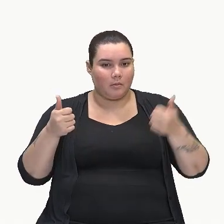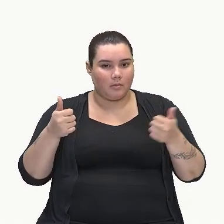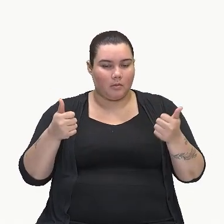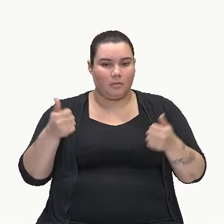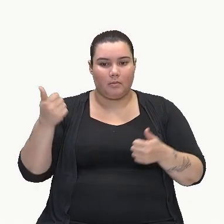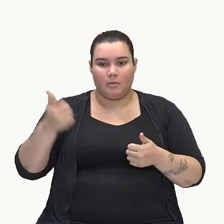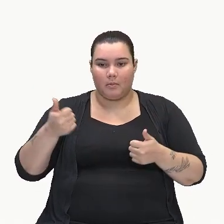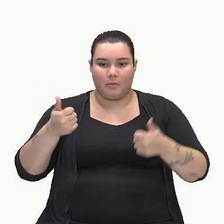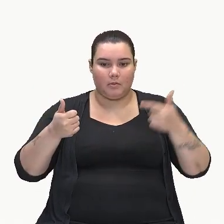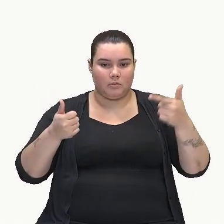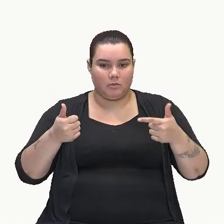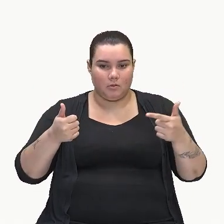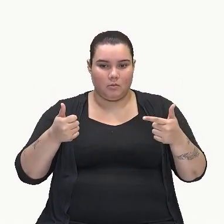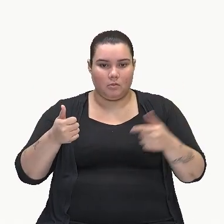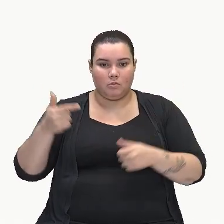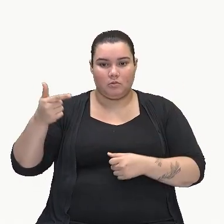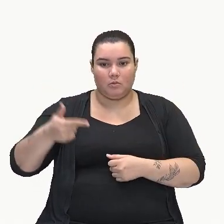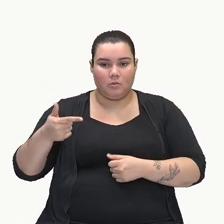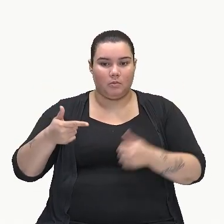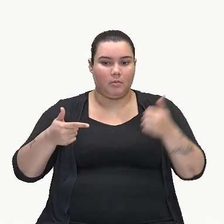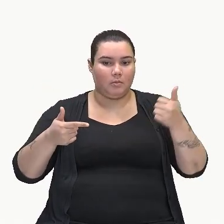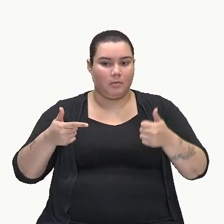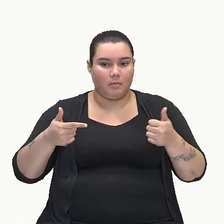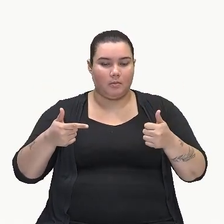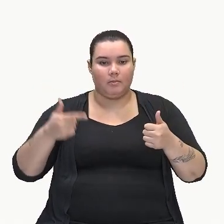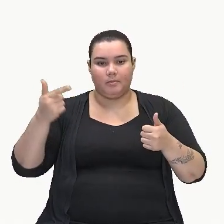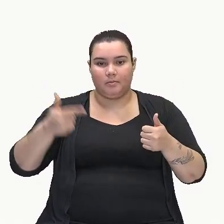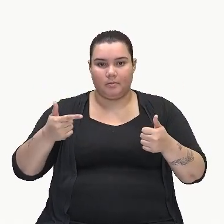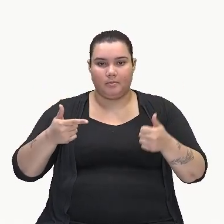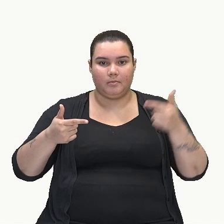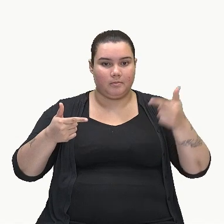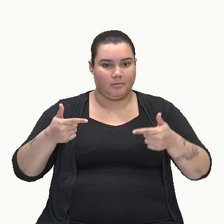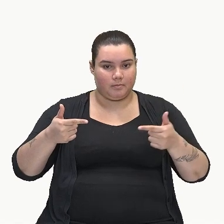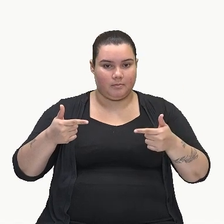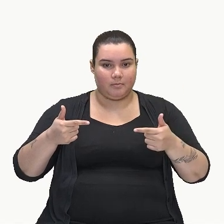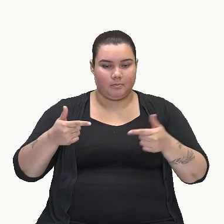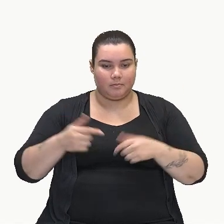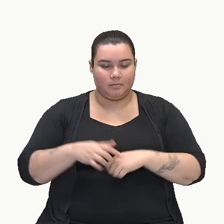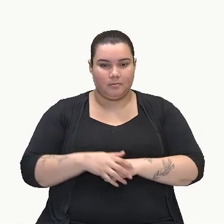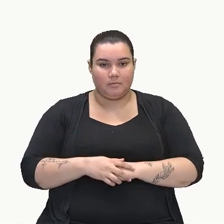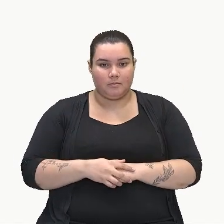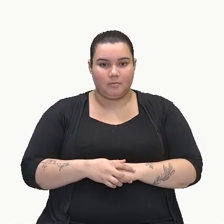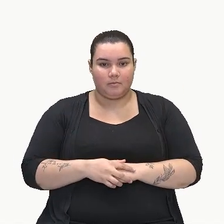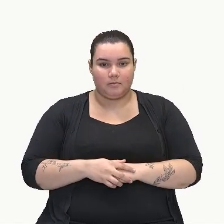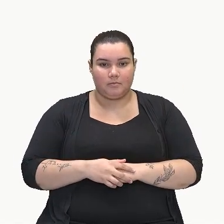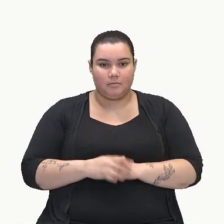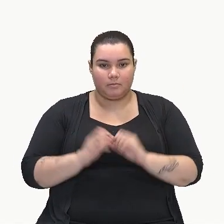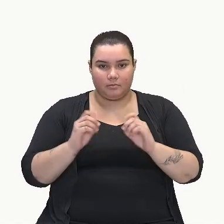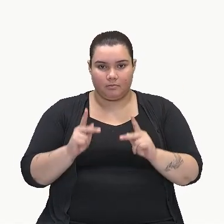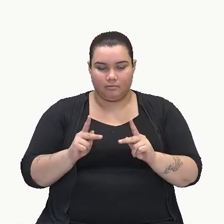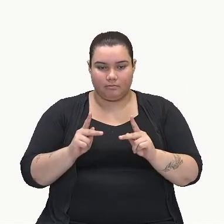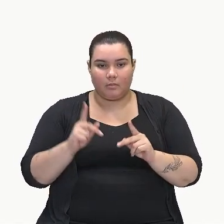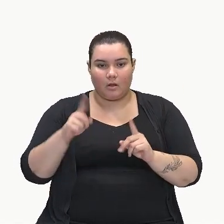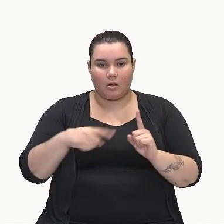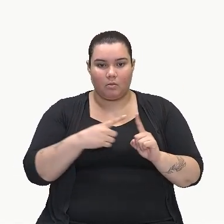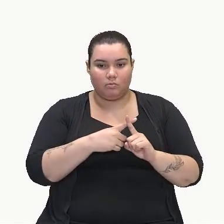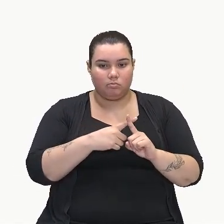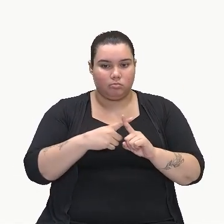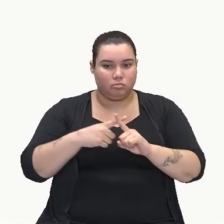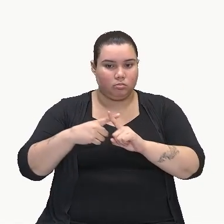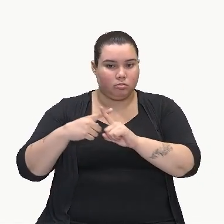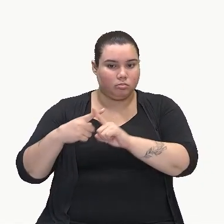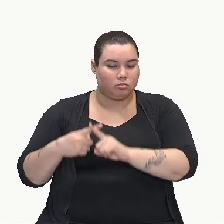primeiro com segundo. Segundo com primeiro, segundo com segundo. Ok? a nossa multiplicação